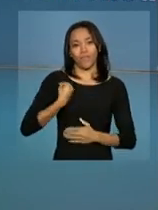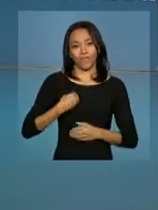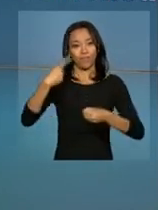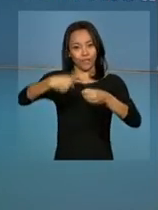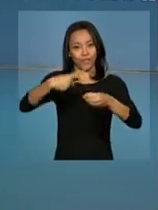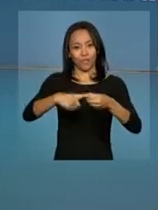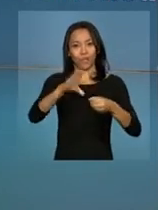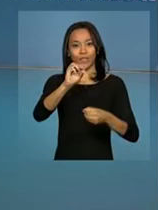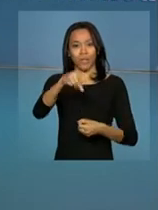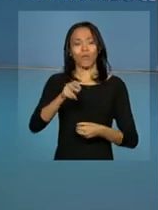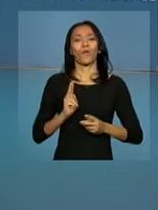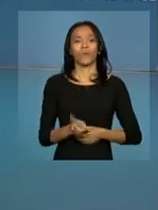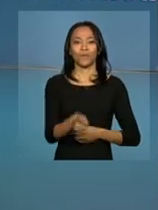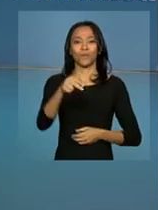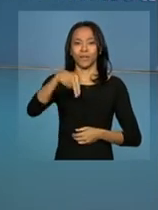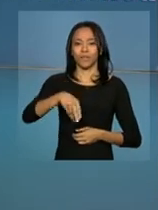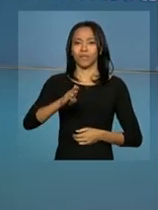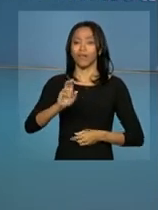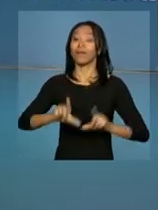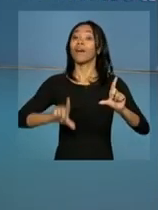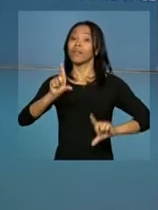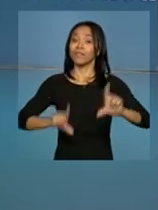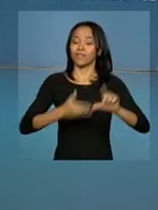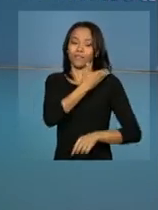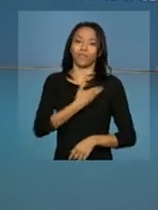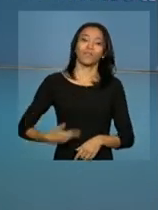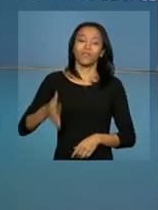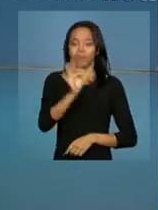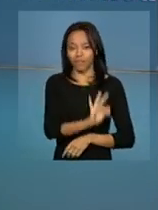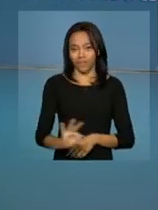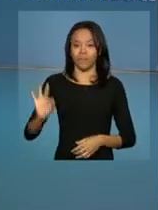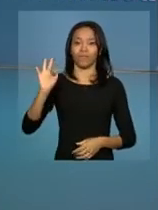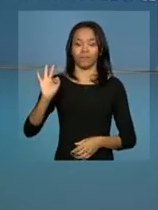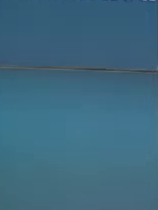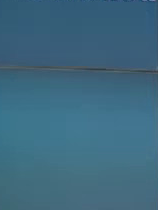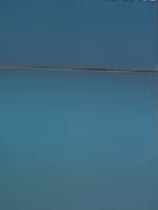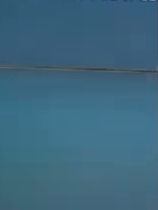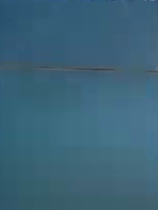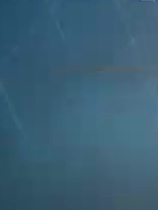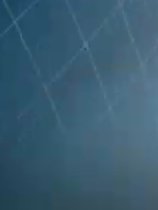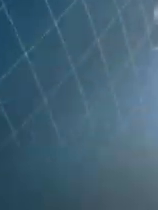Campinas. Continue com a gente aqui na NBR, a TV do Governo Federal.